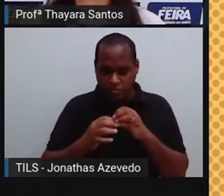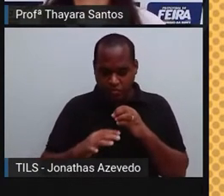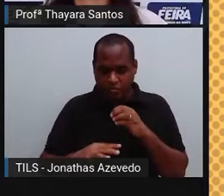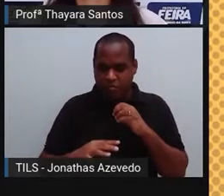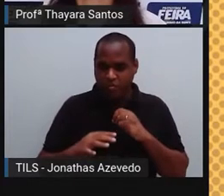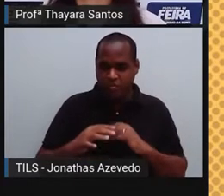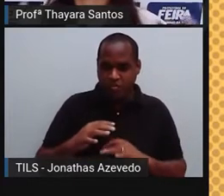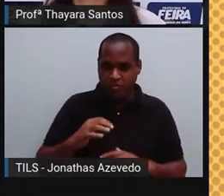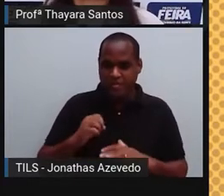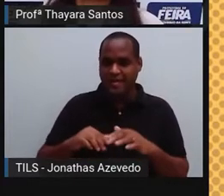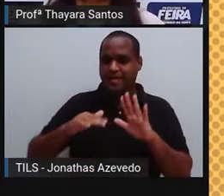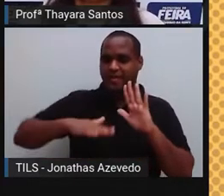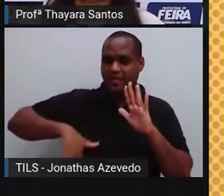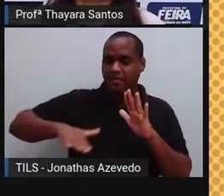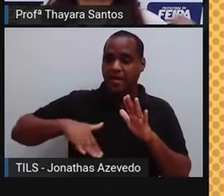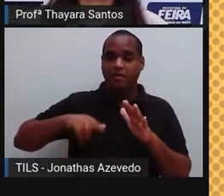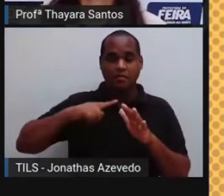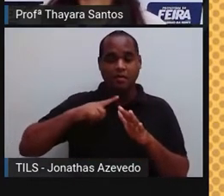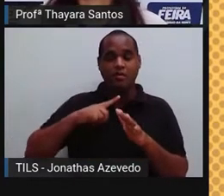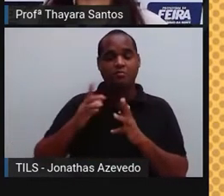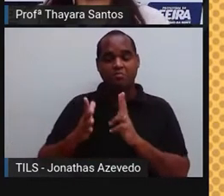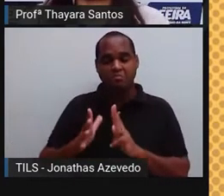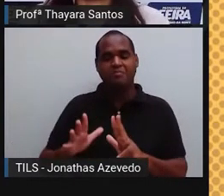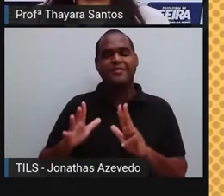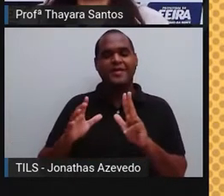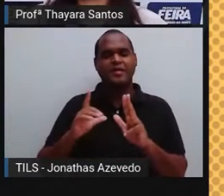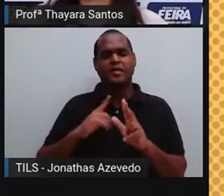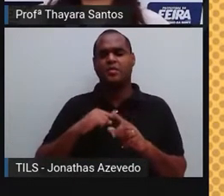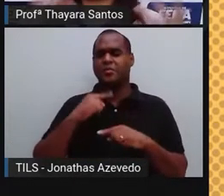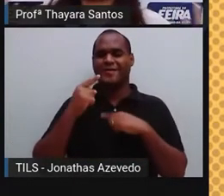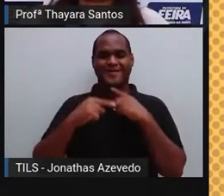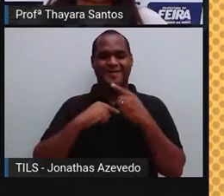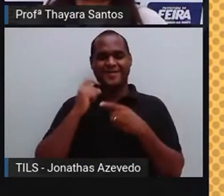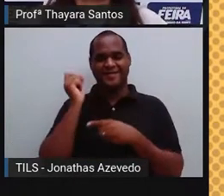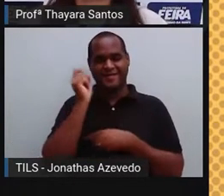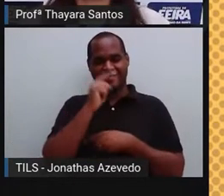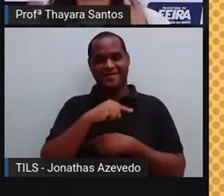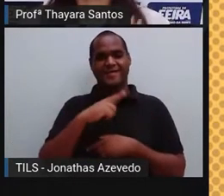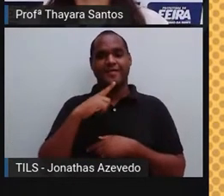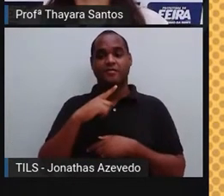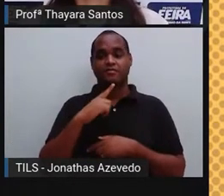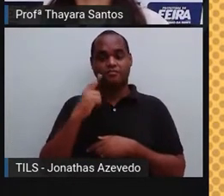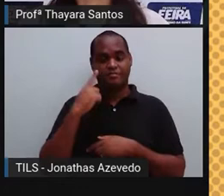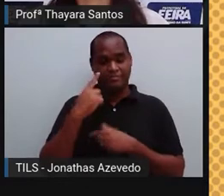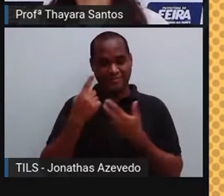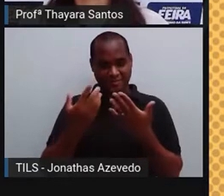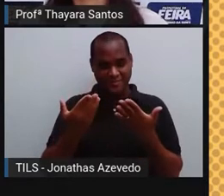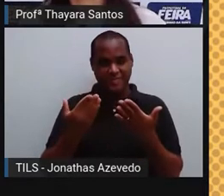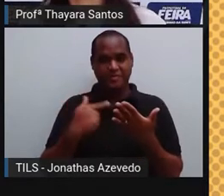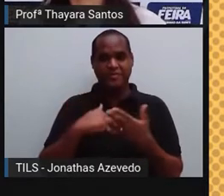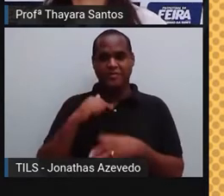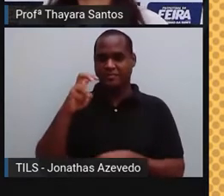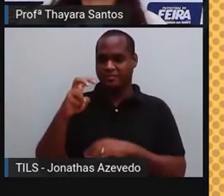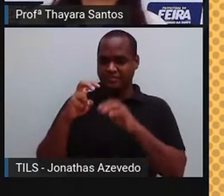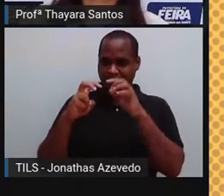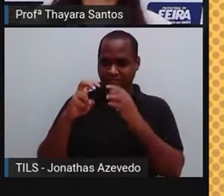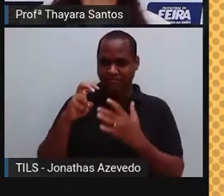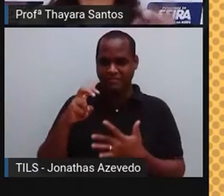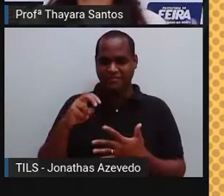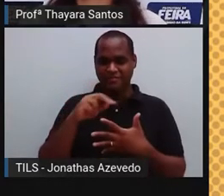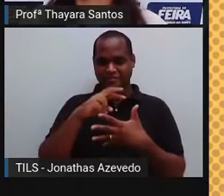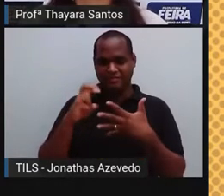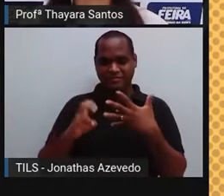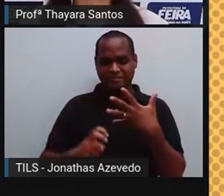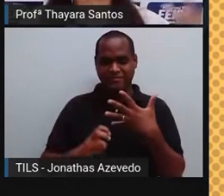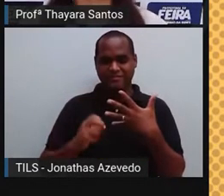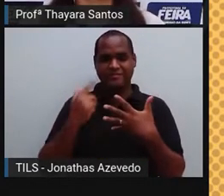naquela praia que ela nasceu. E isso a gente não consegue fazer. Então, é só para vocês verem. Hoje a gente vai estudar os cinco sentidos dos seres humanos, mas os outros